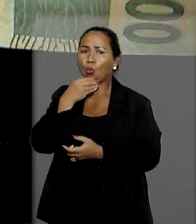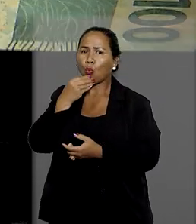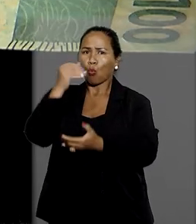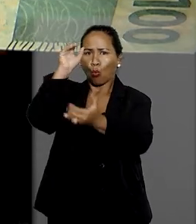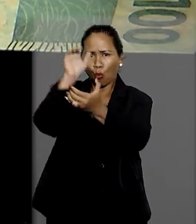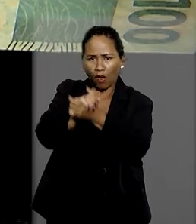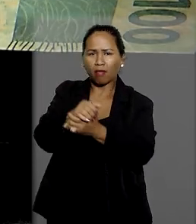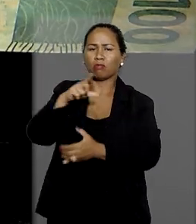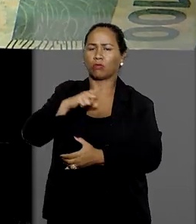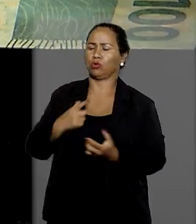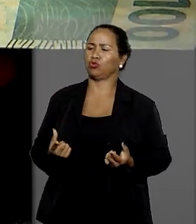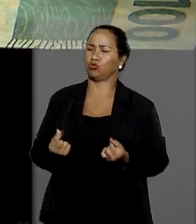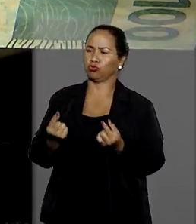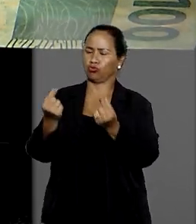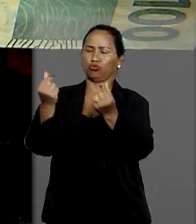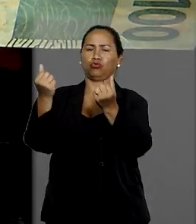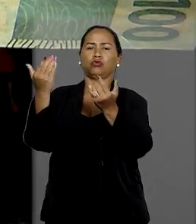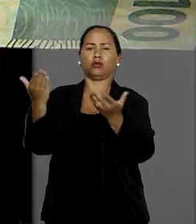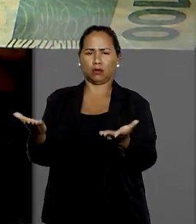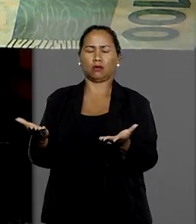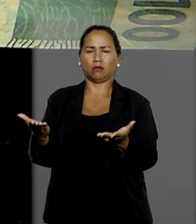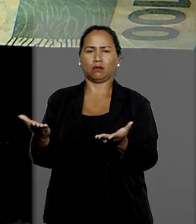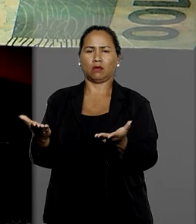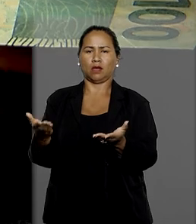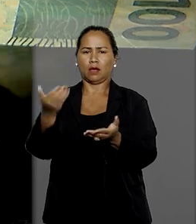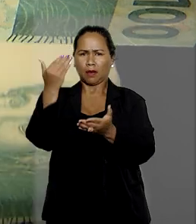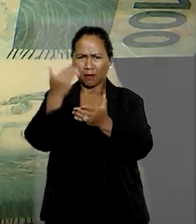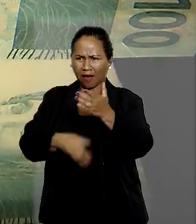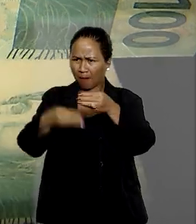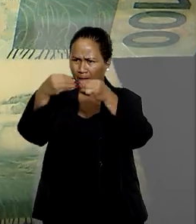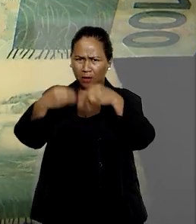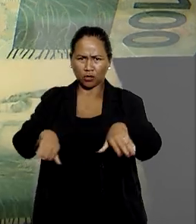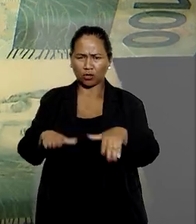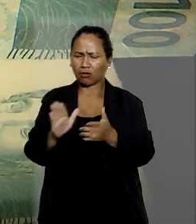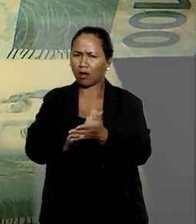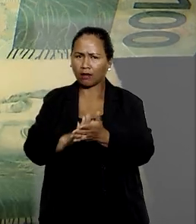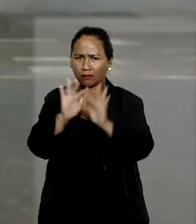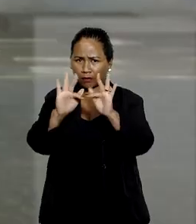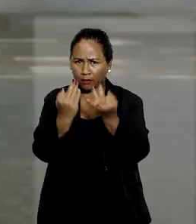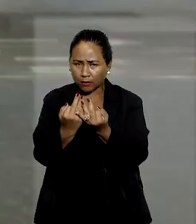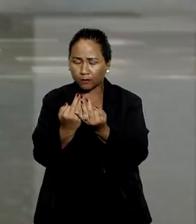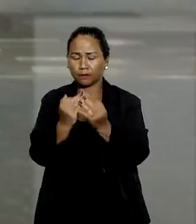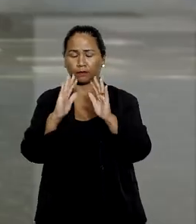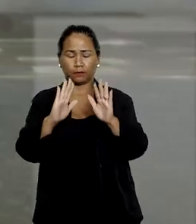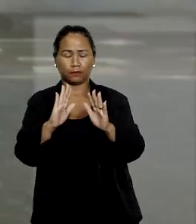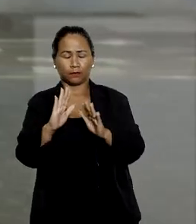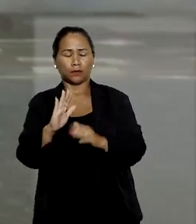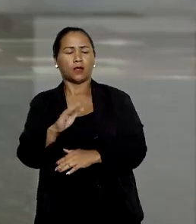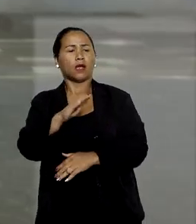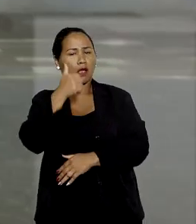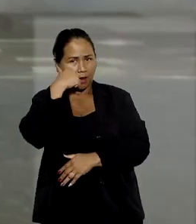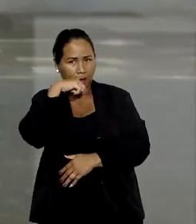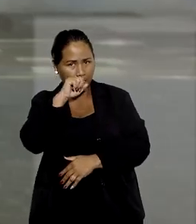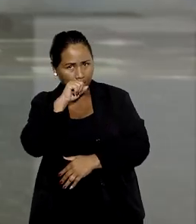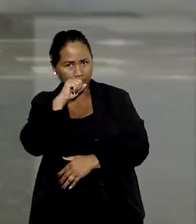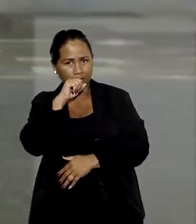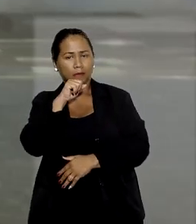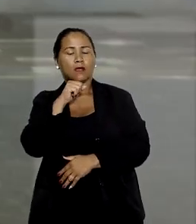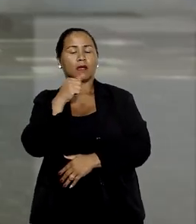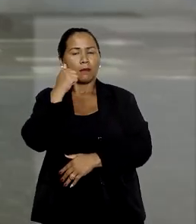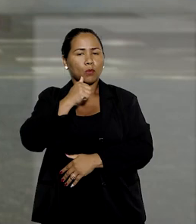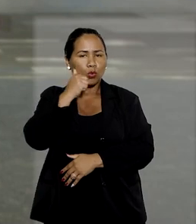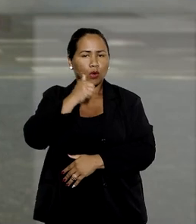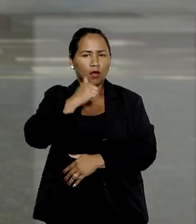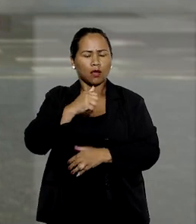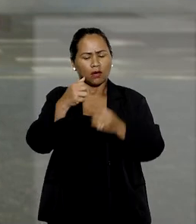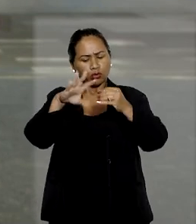para arcar com as despesas processuais, sem prejuízo do sustento da família. Ao recorrer, a parte sustentou ser mãe de três